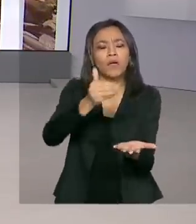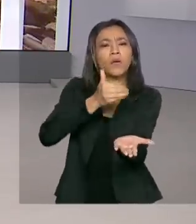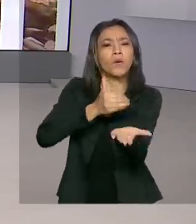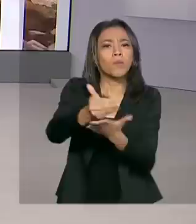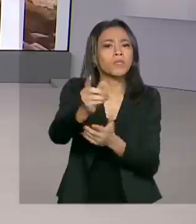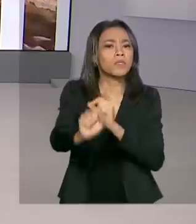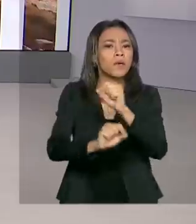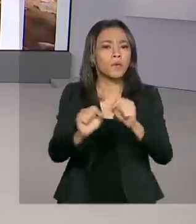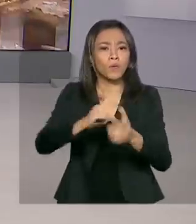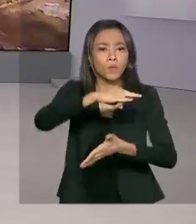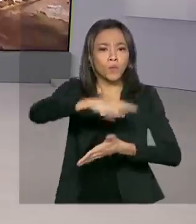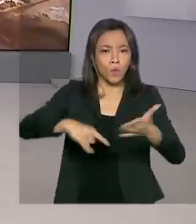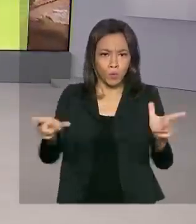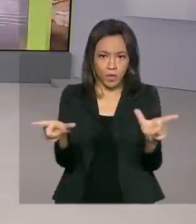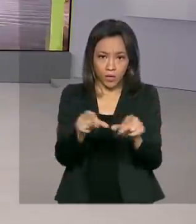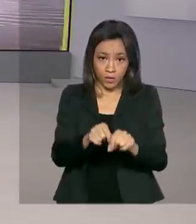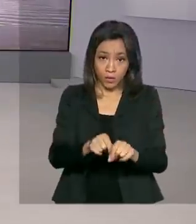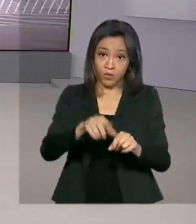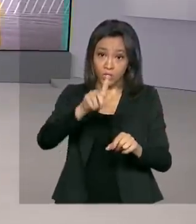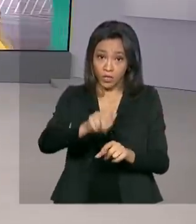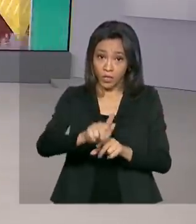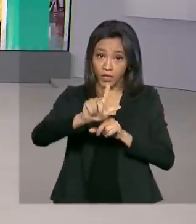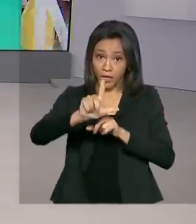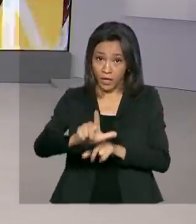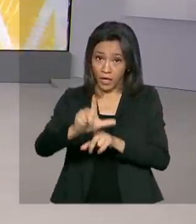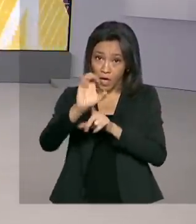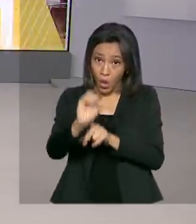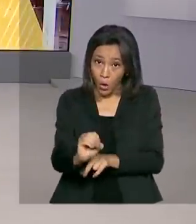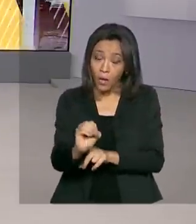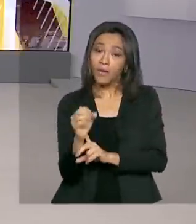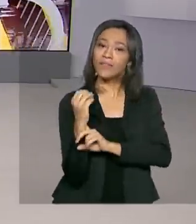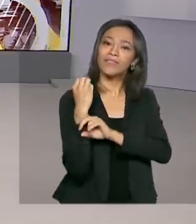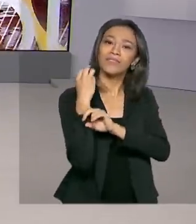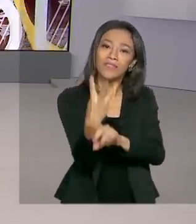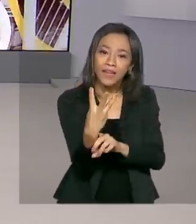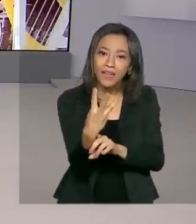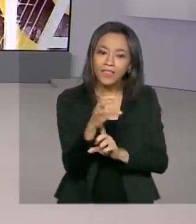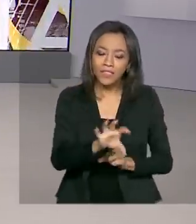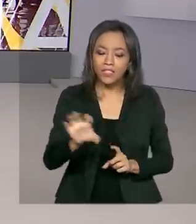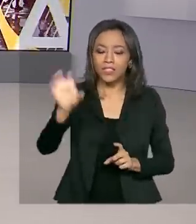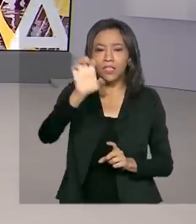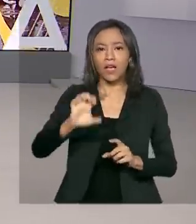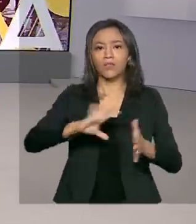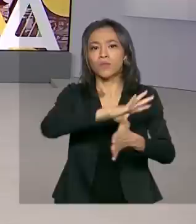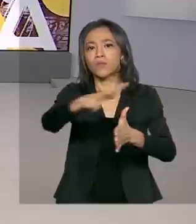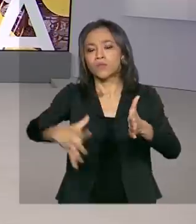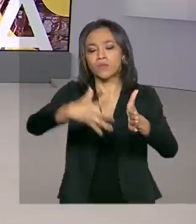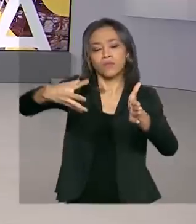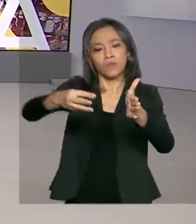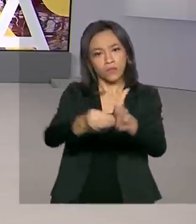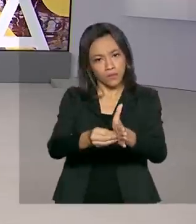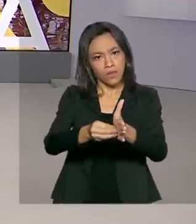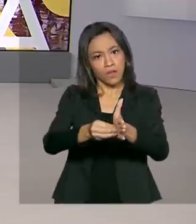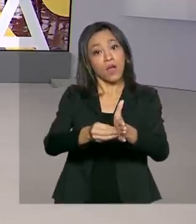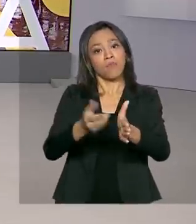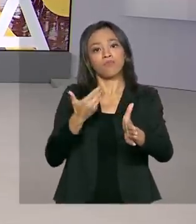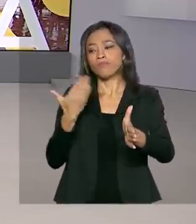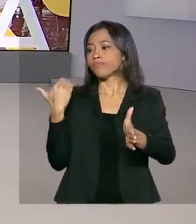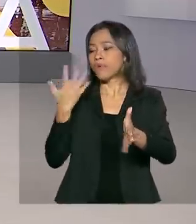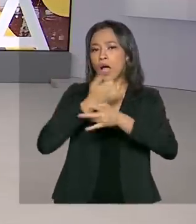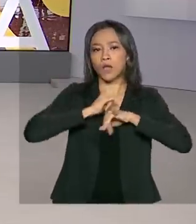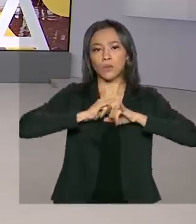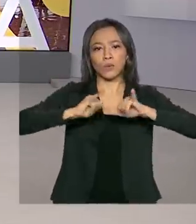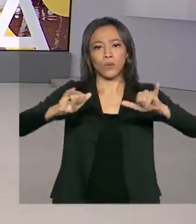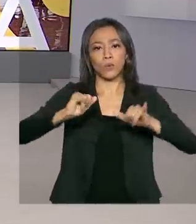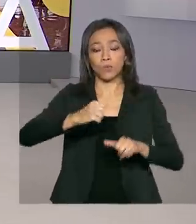operação de garantia da Lei da Ordem em três estados da Amazônia Legal. O anúncio foi feito pelo vice-presidente Hamilton Mourão,